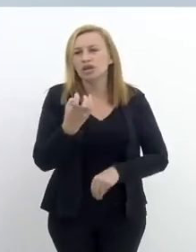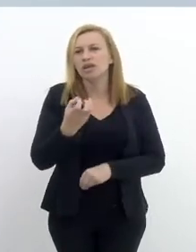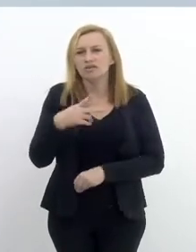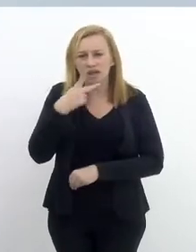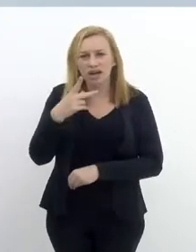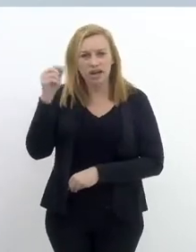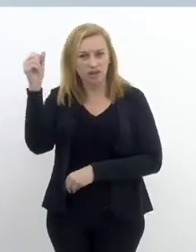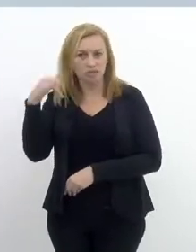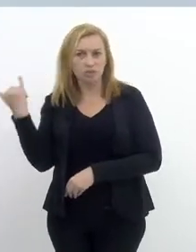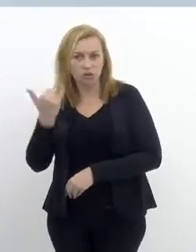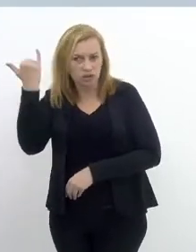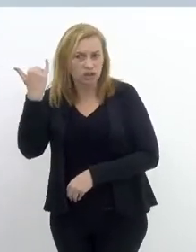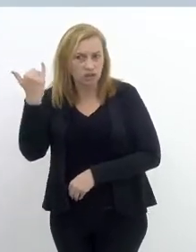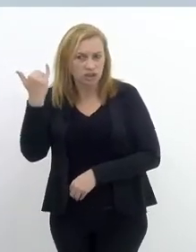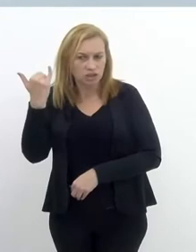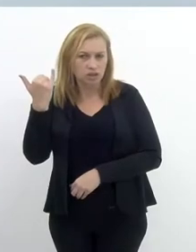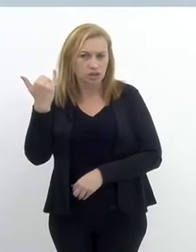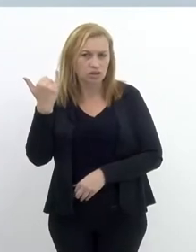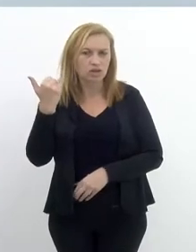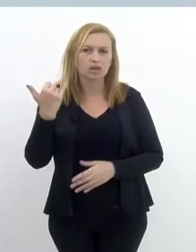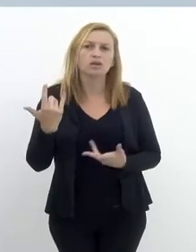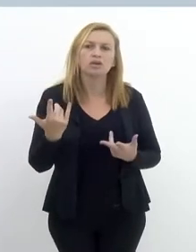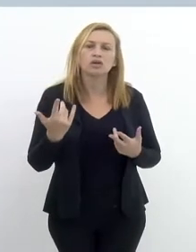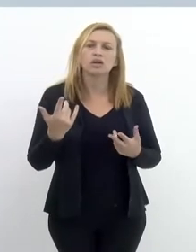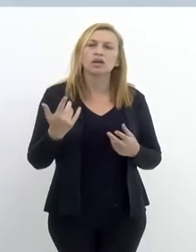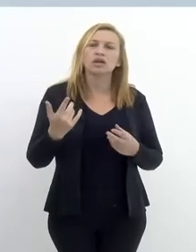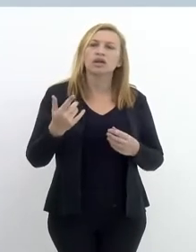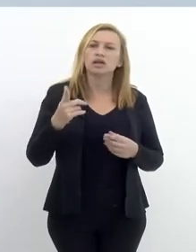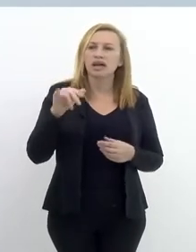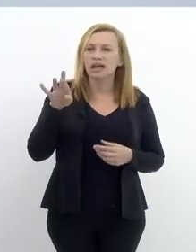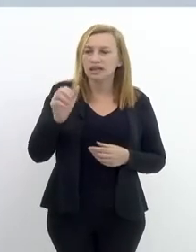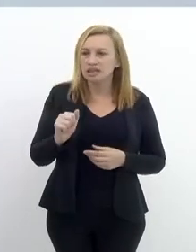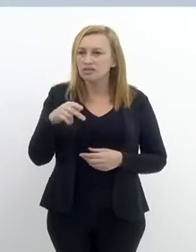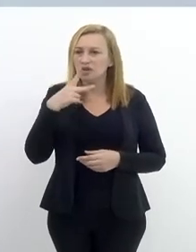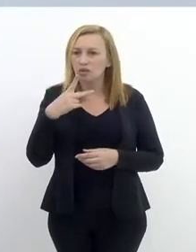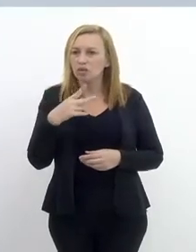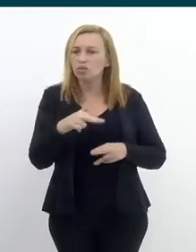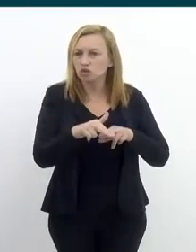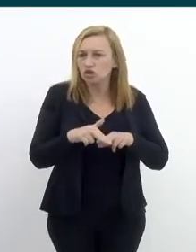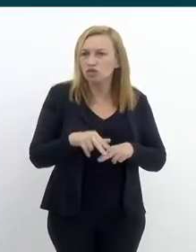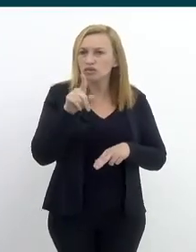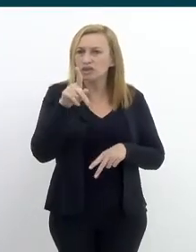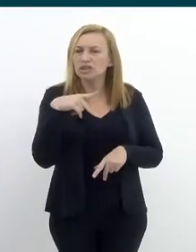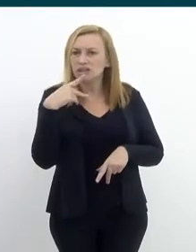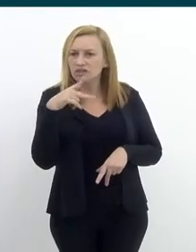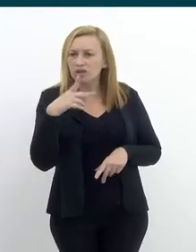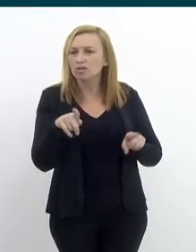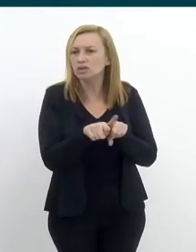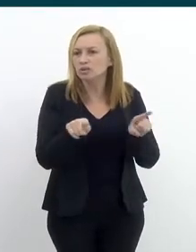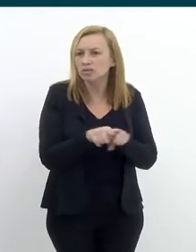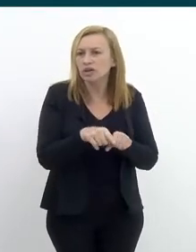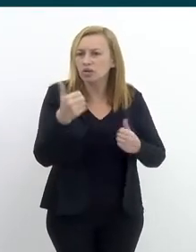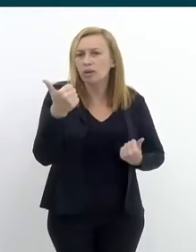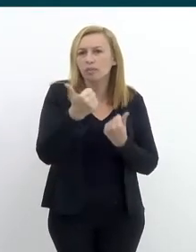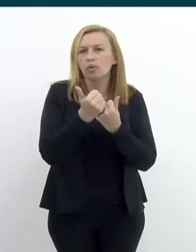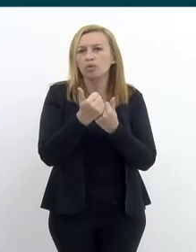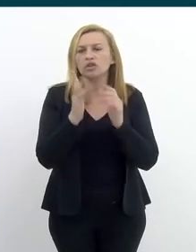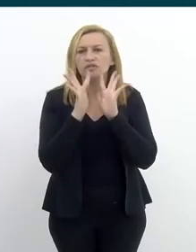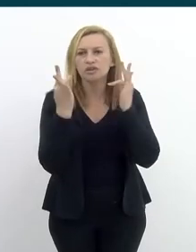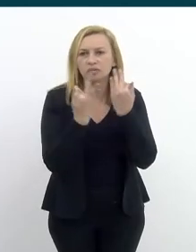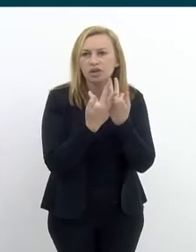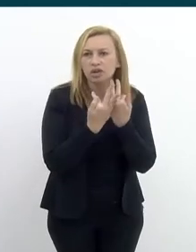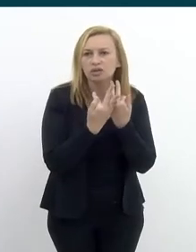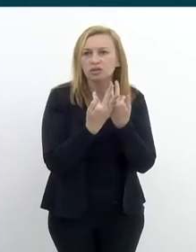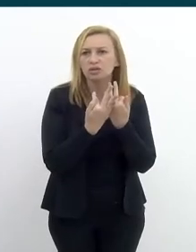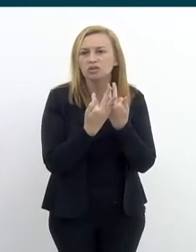Uma coisa que eu queria falar que eu achei importante, que tem a ver com uma situação que a Larissa falou, e você também comentou, o